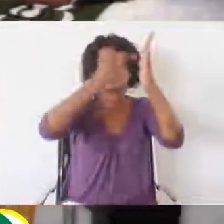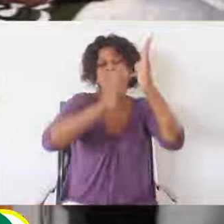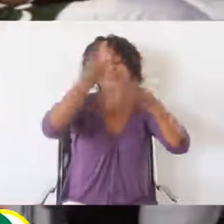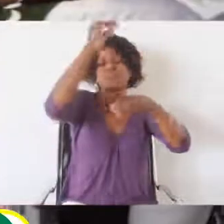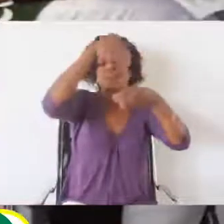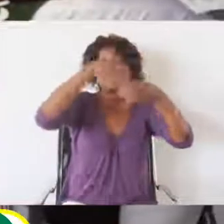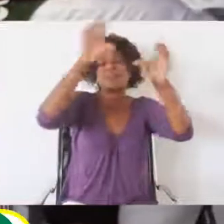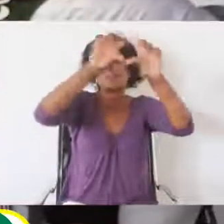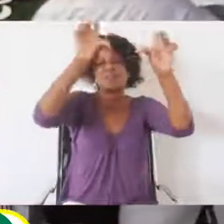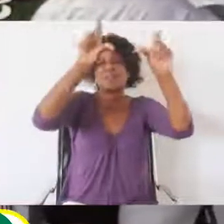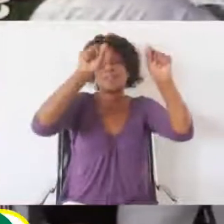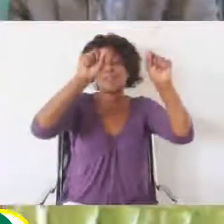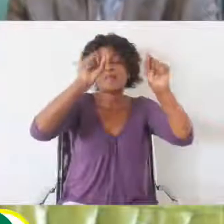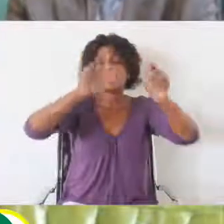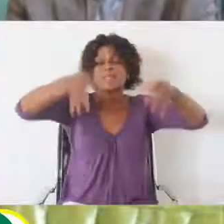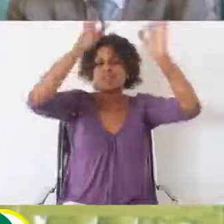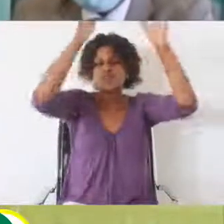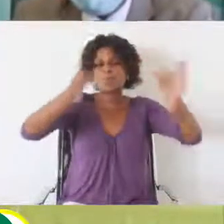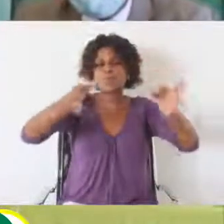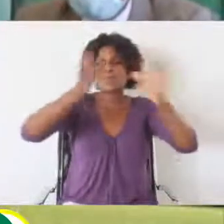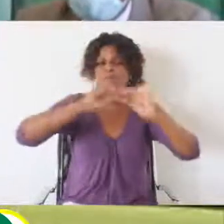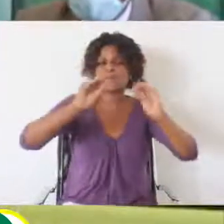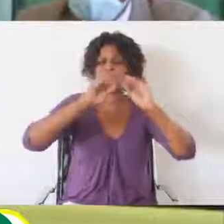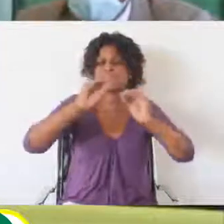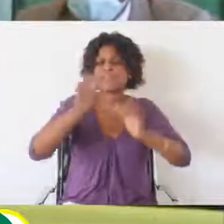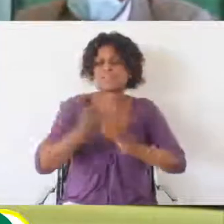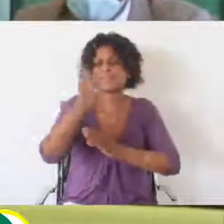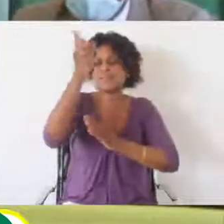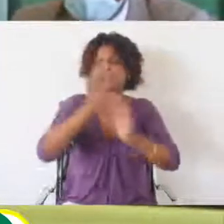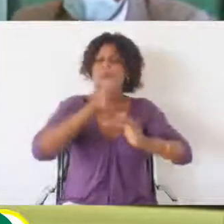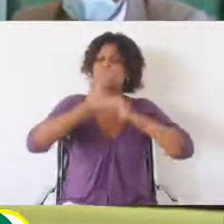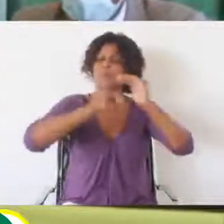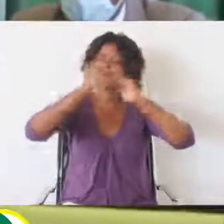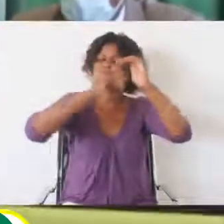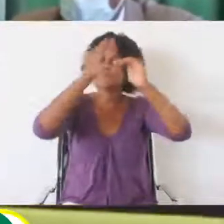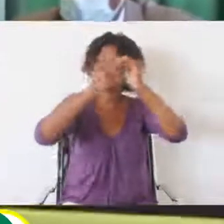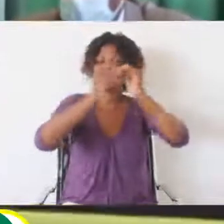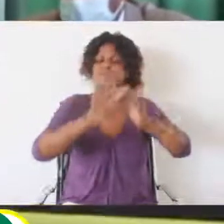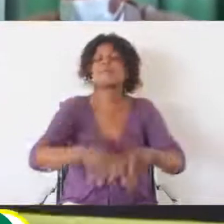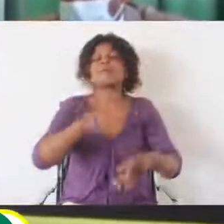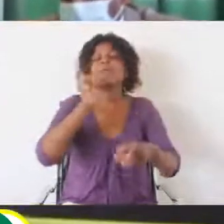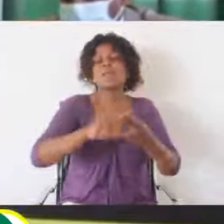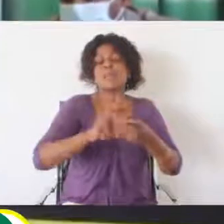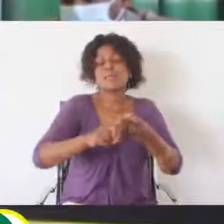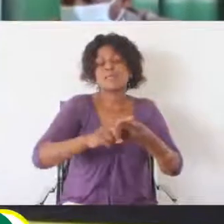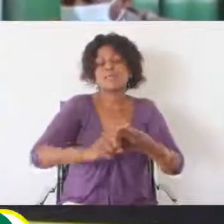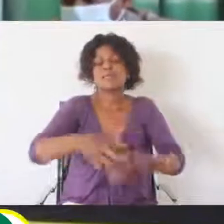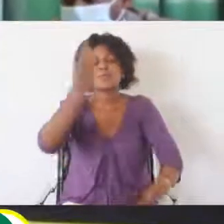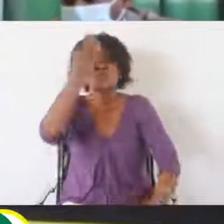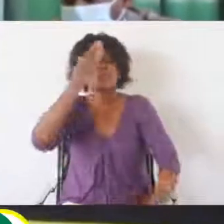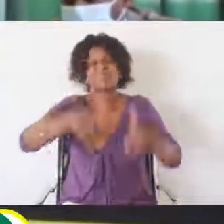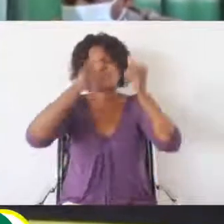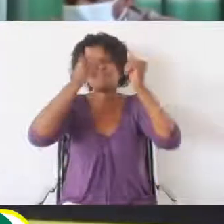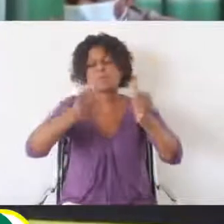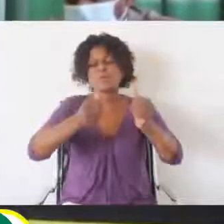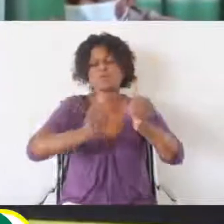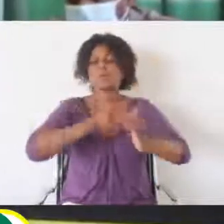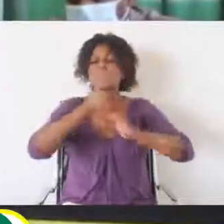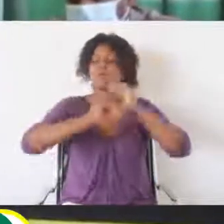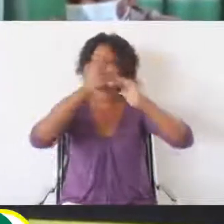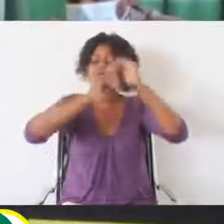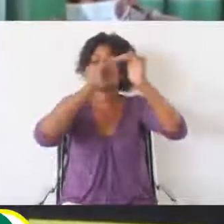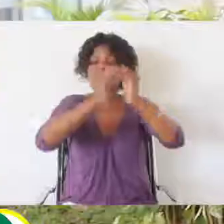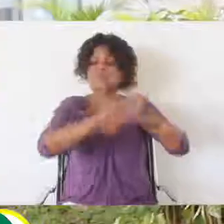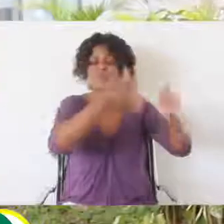em educação à distância para um desenvolvimento sustentável e habilidades para o desenvolvimento sustentável no século